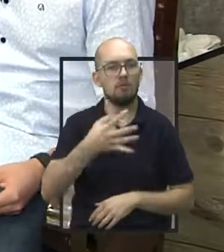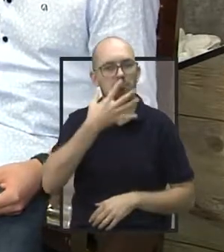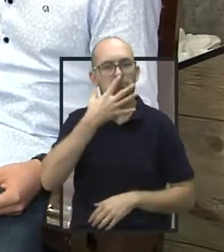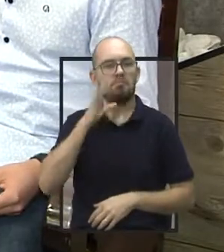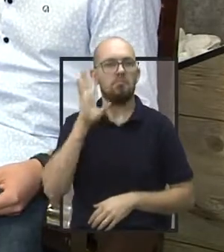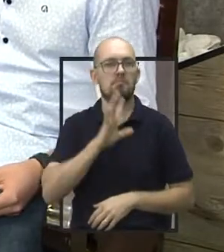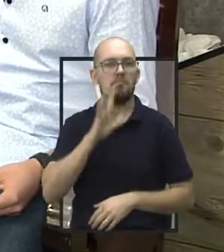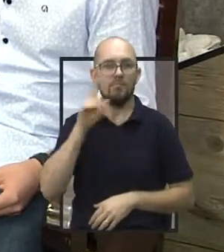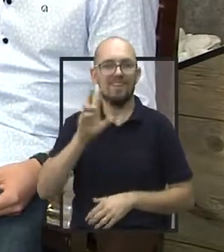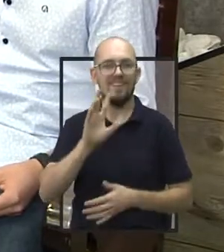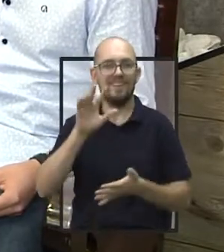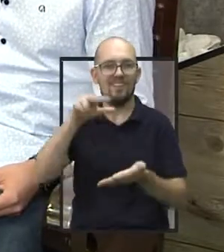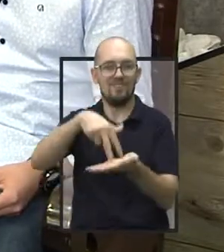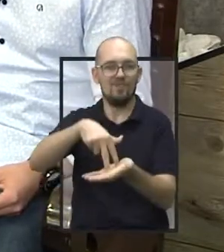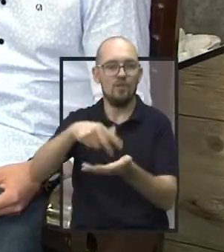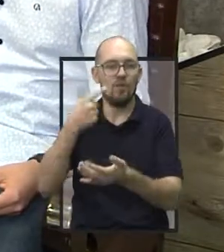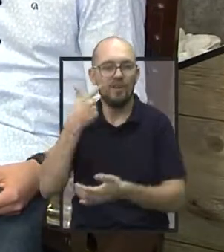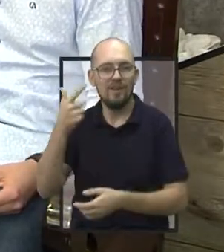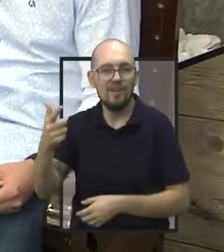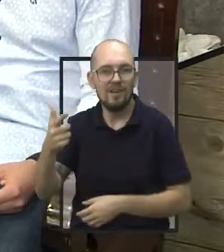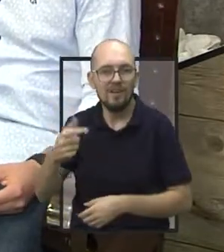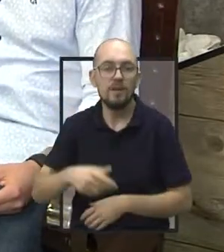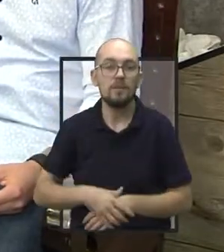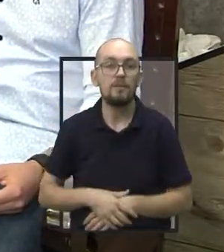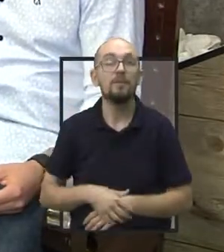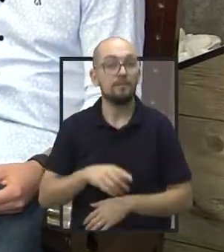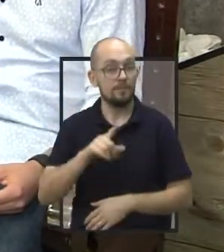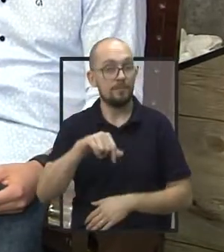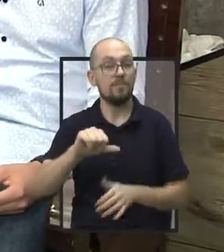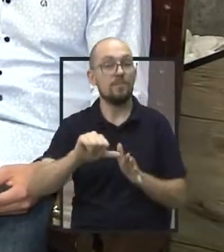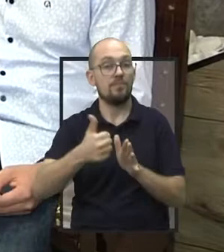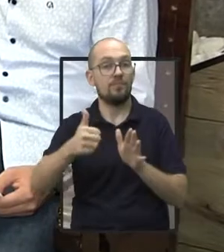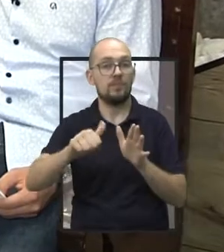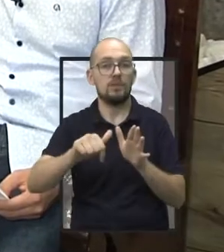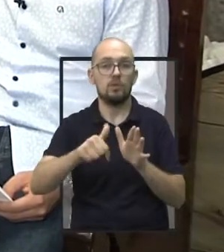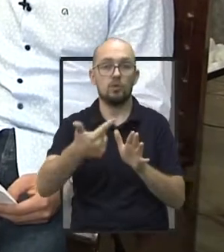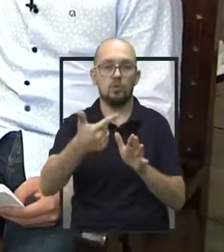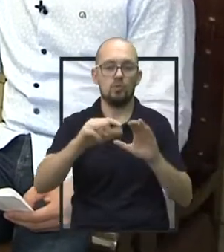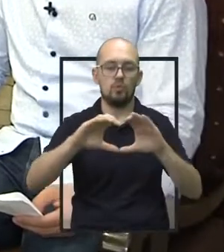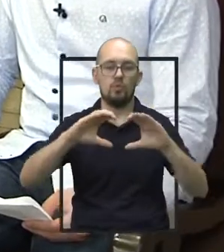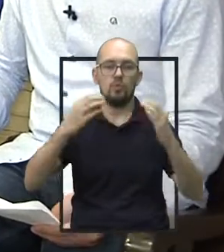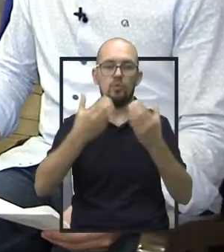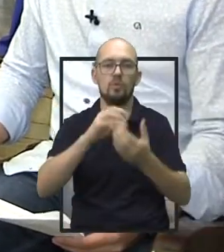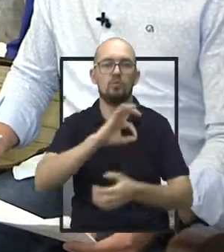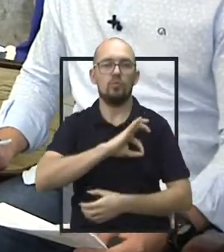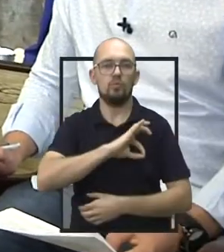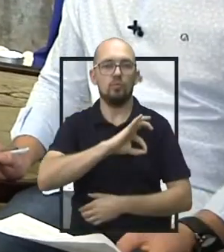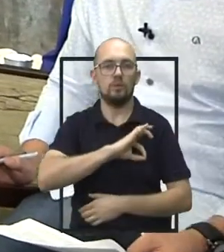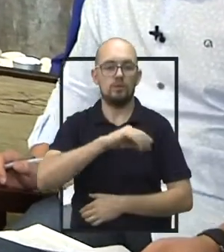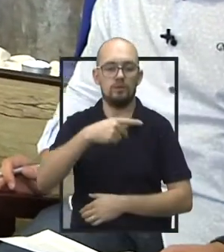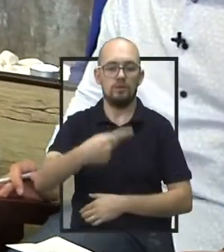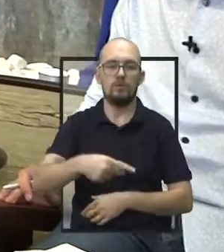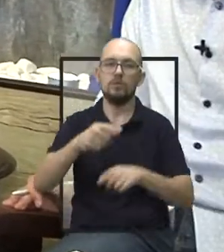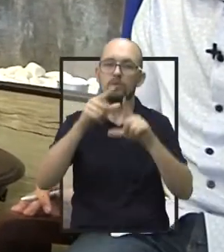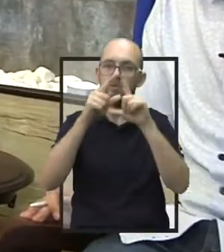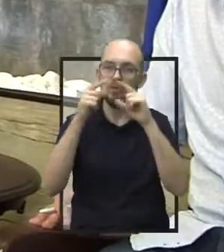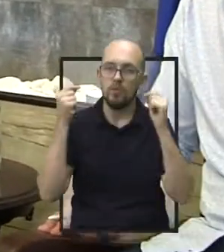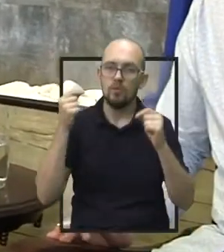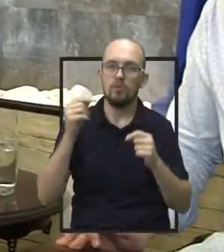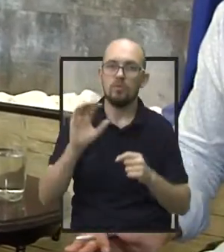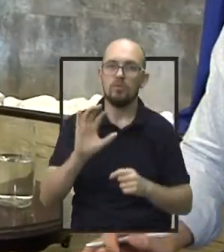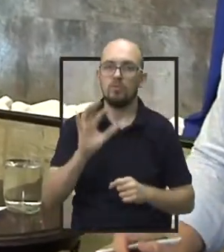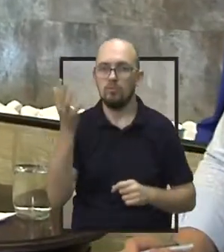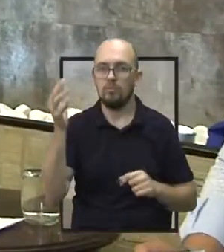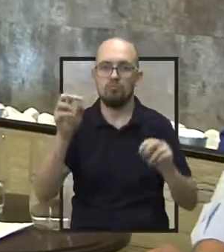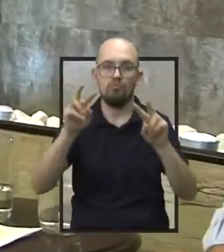bacana, e que o senhor esteve lá e prestigiou, Esse segundo Congresso de Polícia Judiciária, aqui em nossa cidade, ele